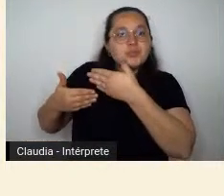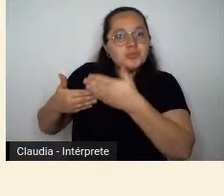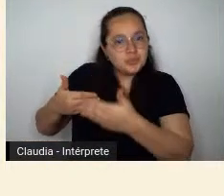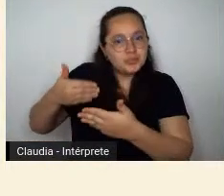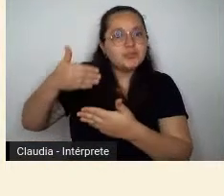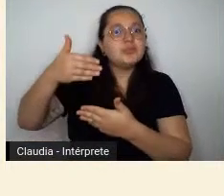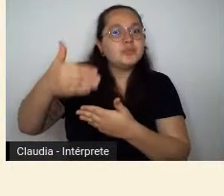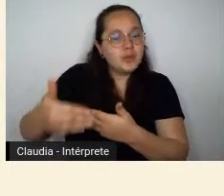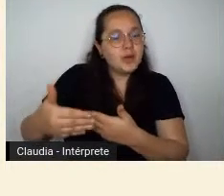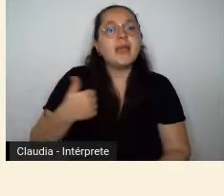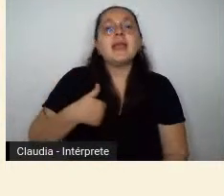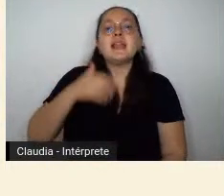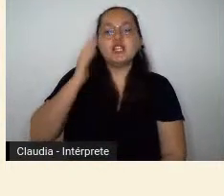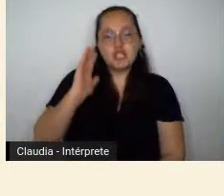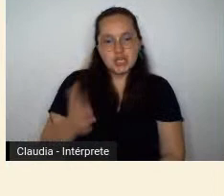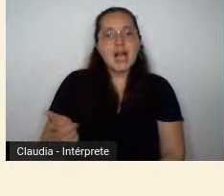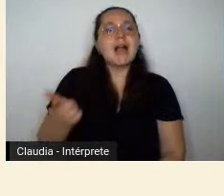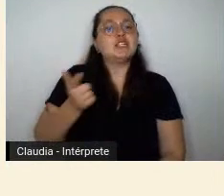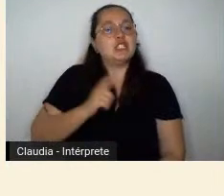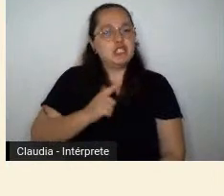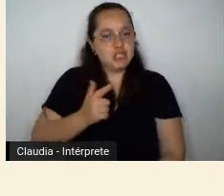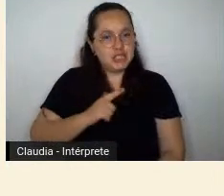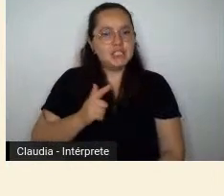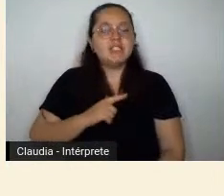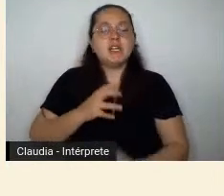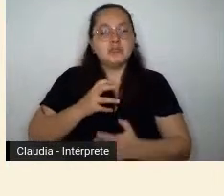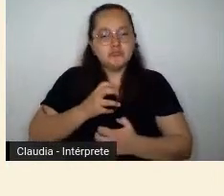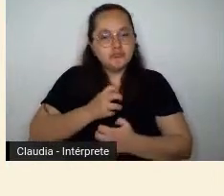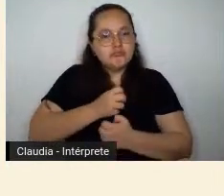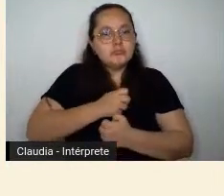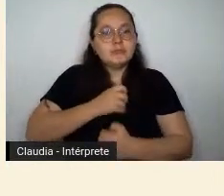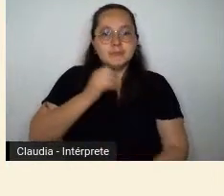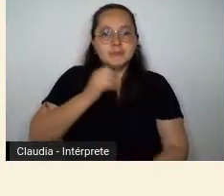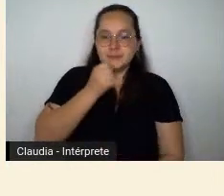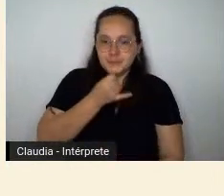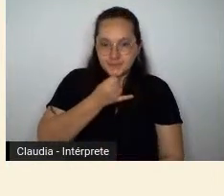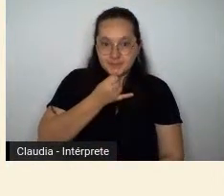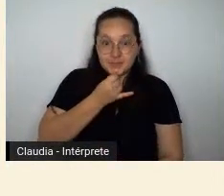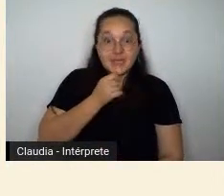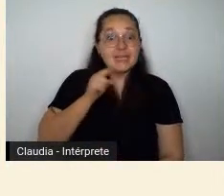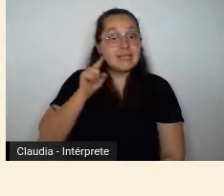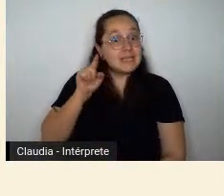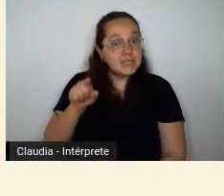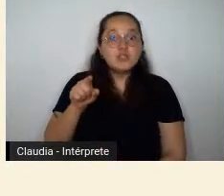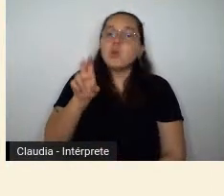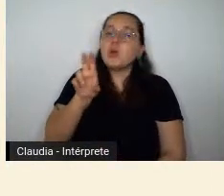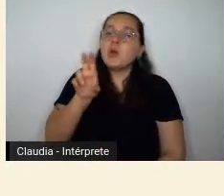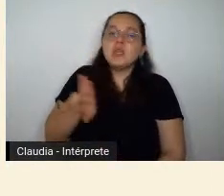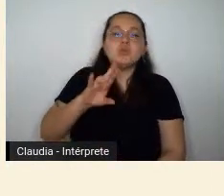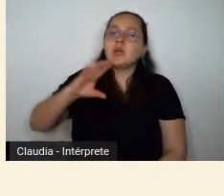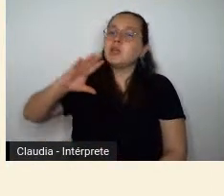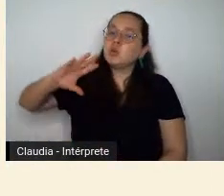melancolia. E esse é um traço que a Jonó Barbosa vai levar para toda a sua poética, inclusive a